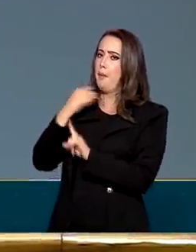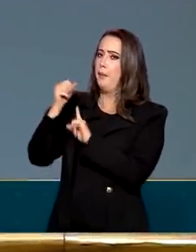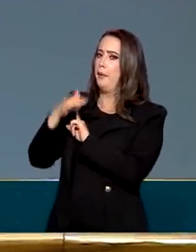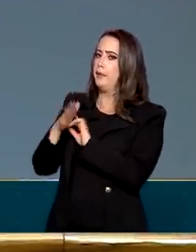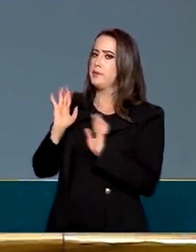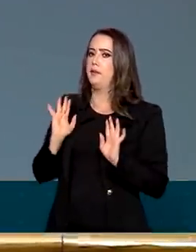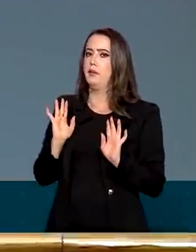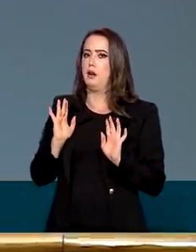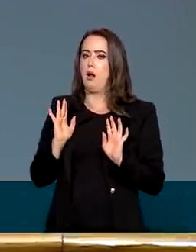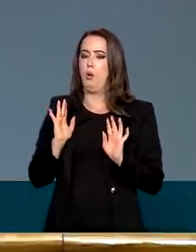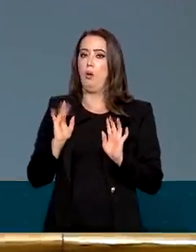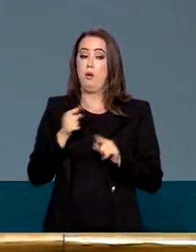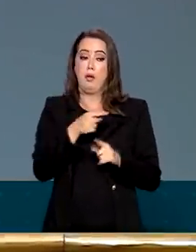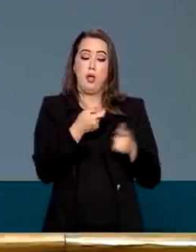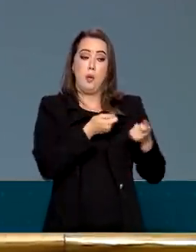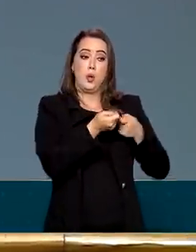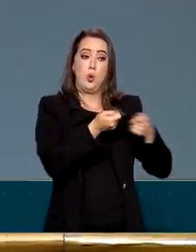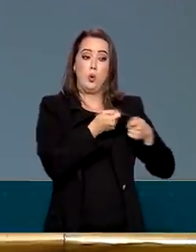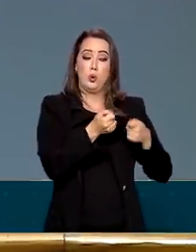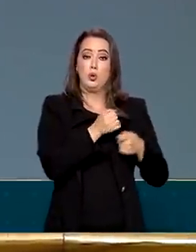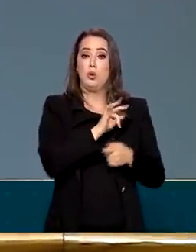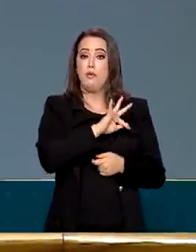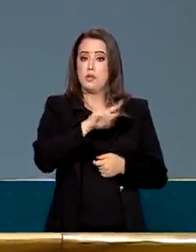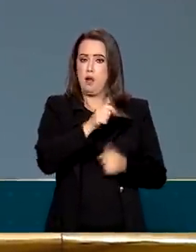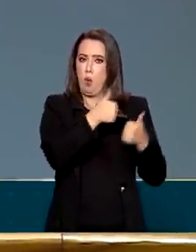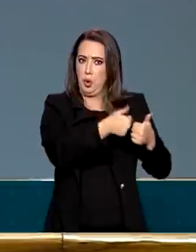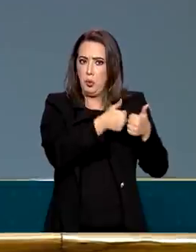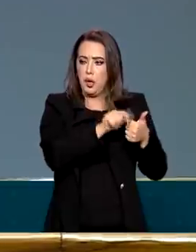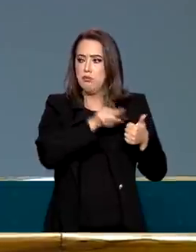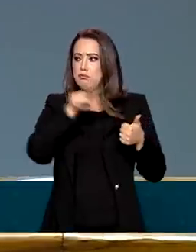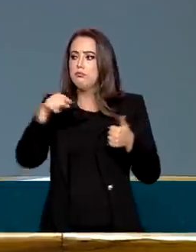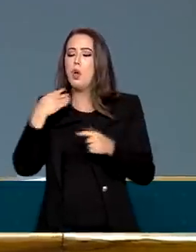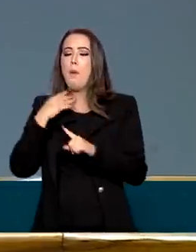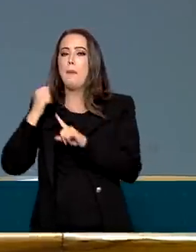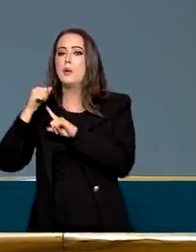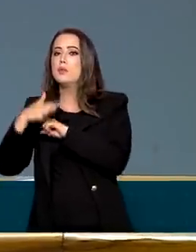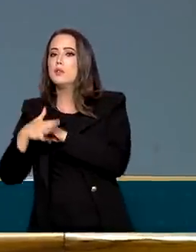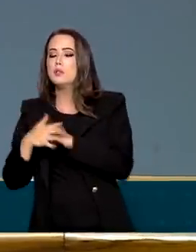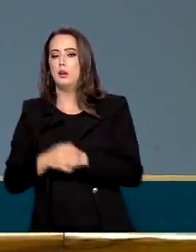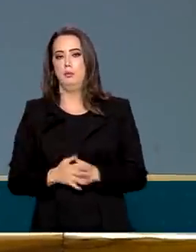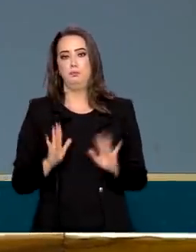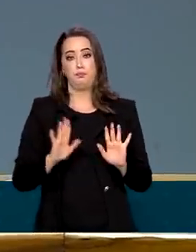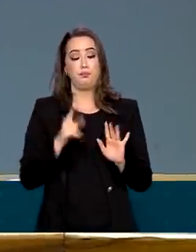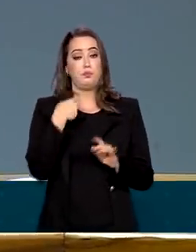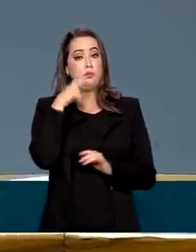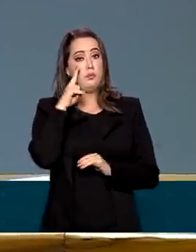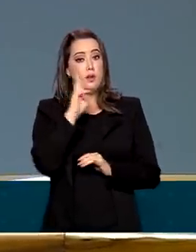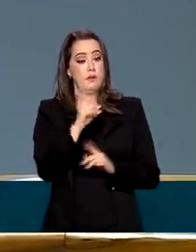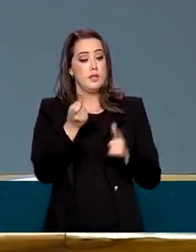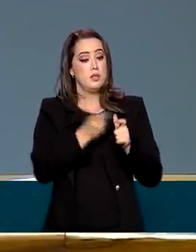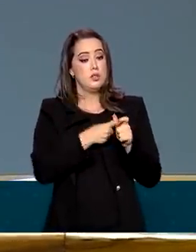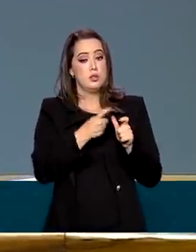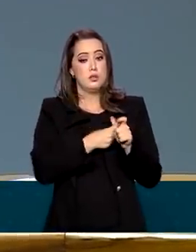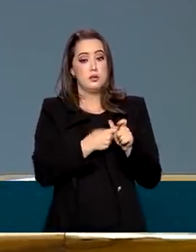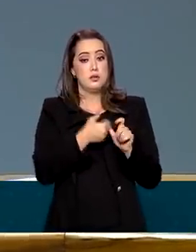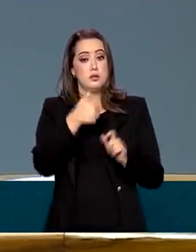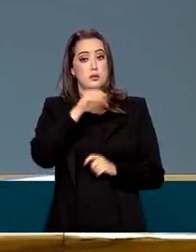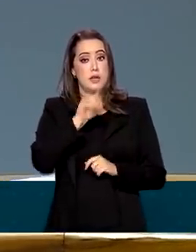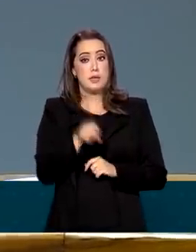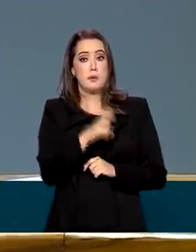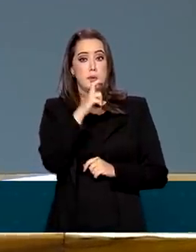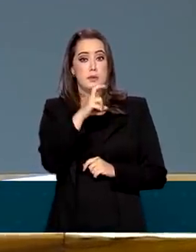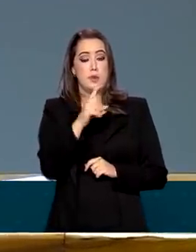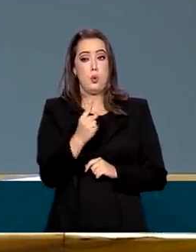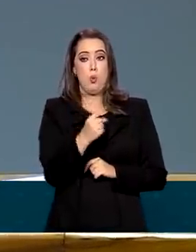$ 17,5% do PIB, gastos. E o déficit? R 10,5, R$,5, R